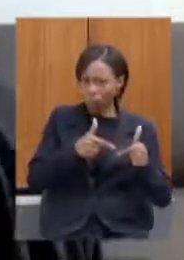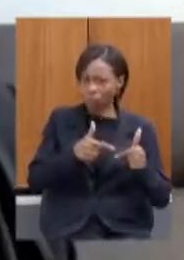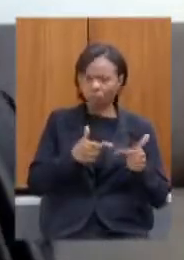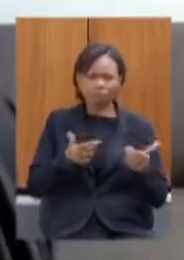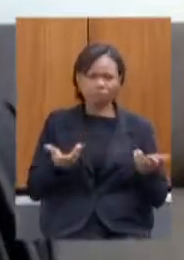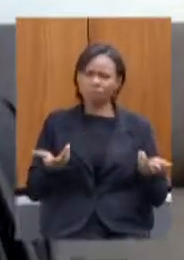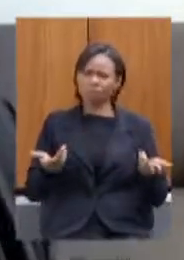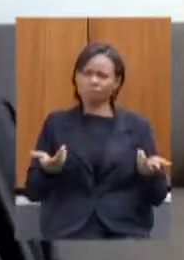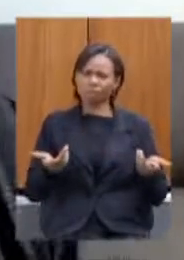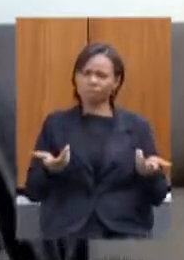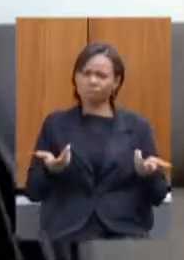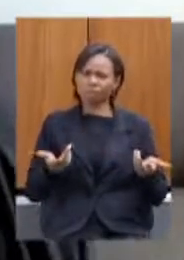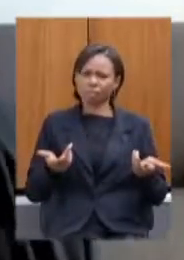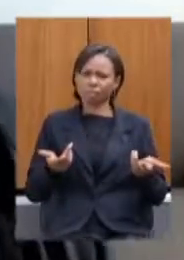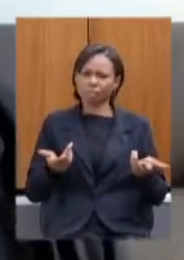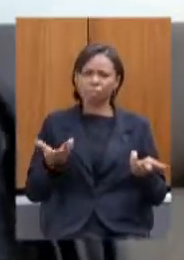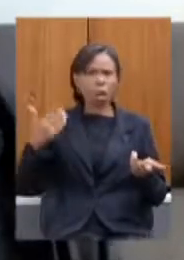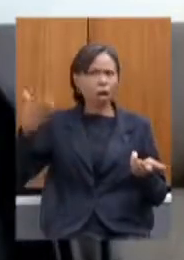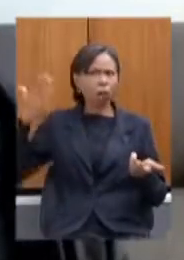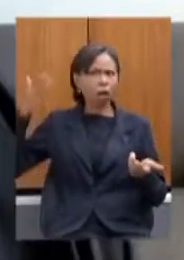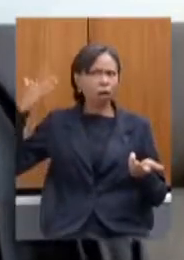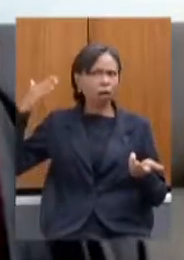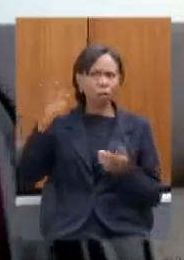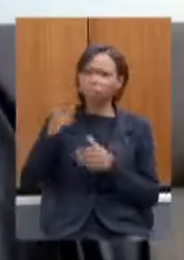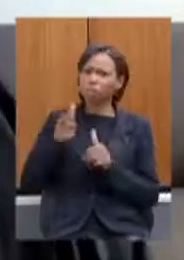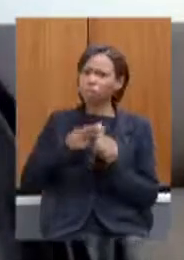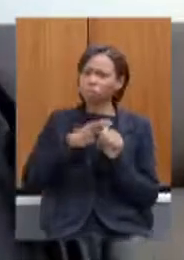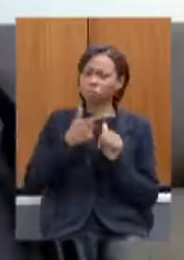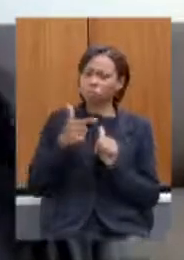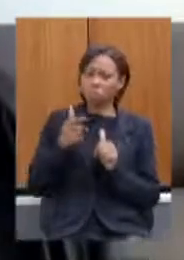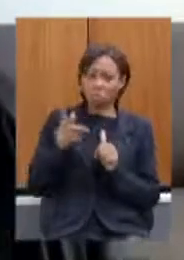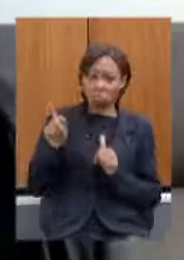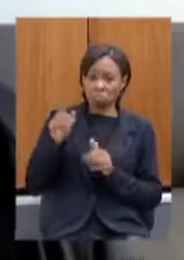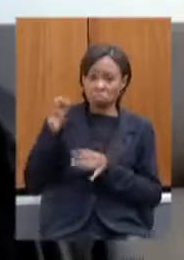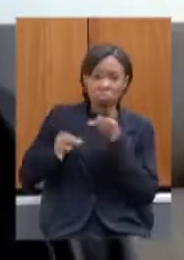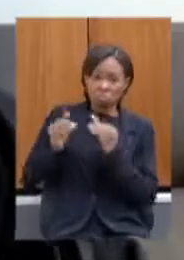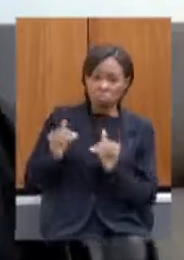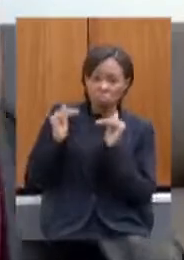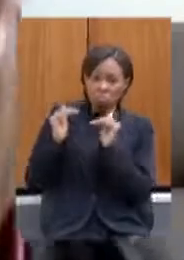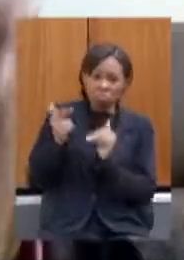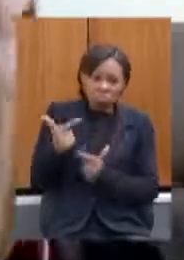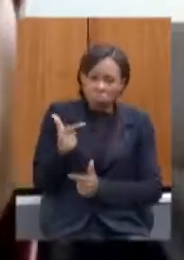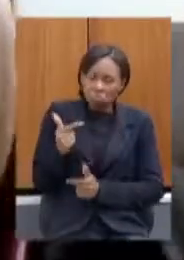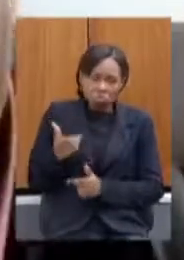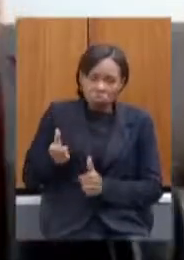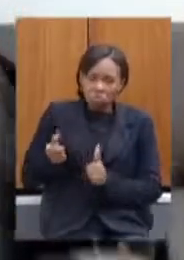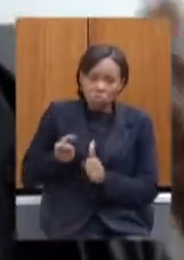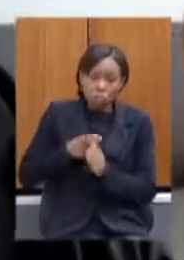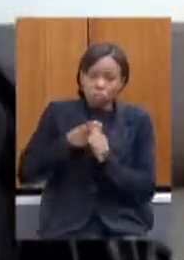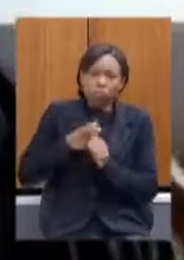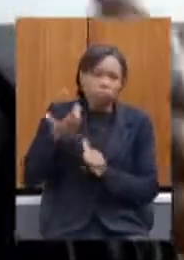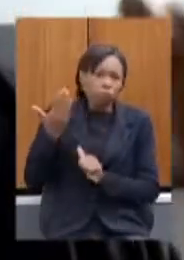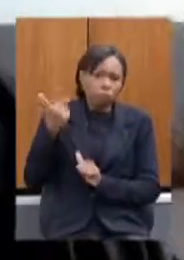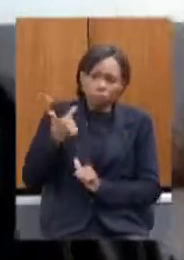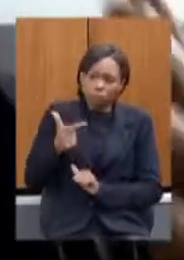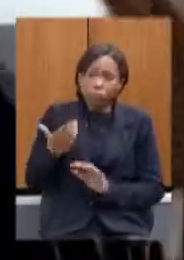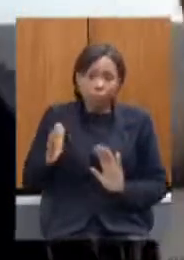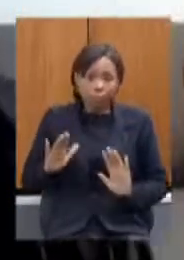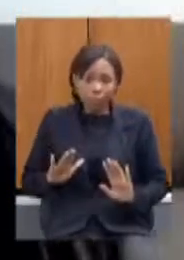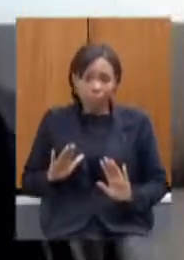não tinha dívida para trás nenhuma como não tem como o Supremo disse que não tem e pôs o ponto final nessa nessa